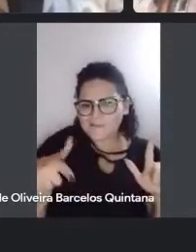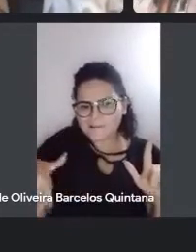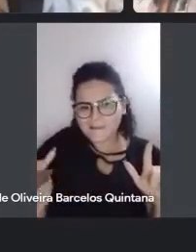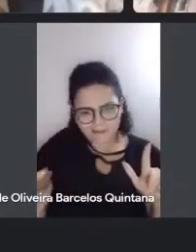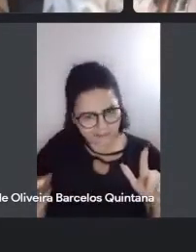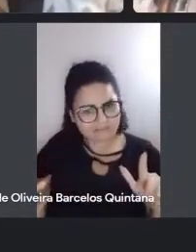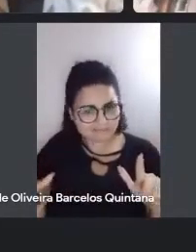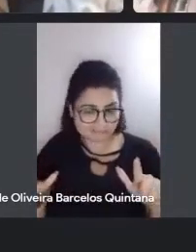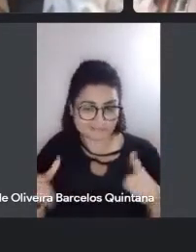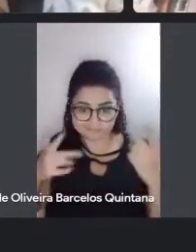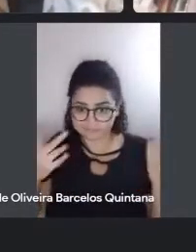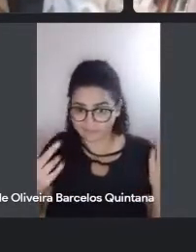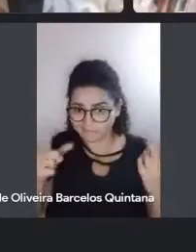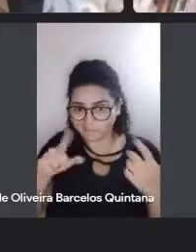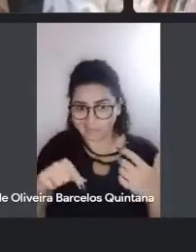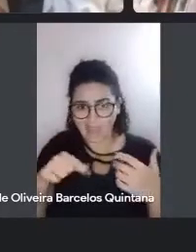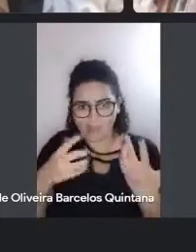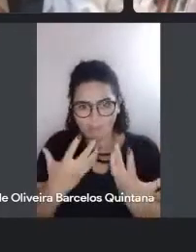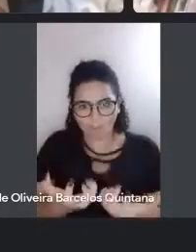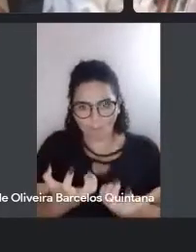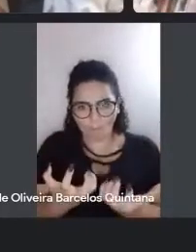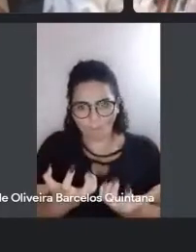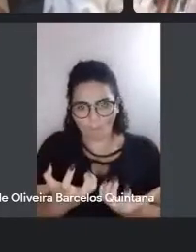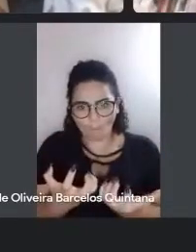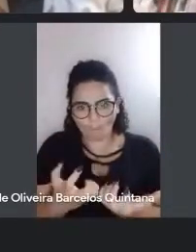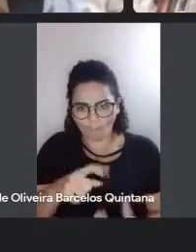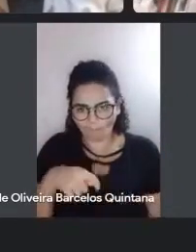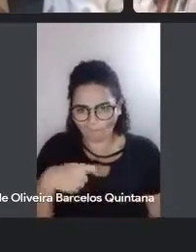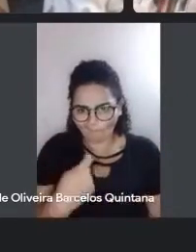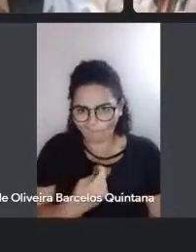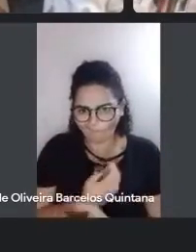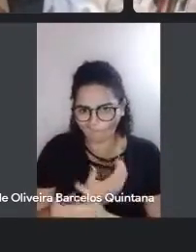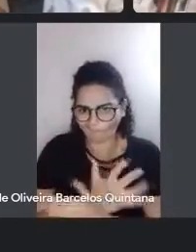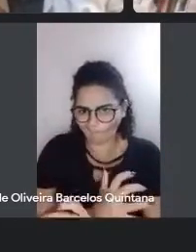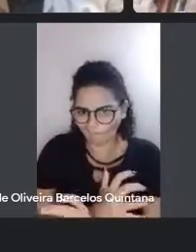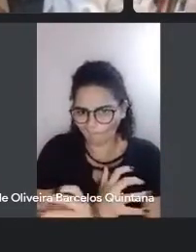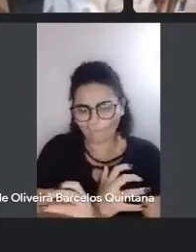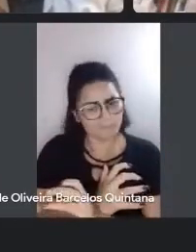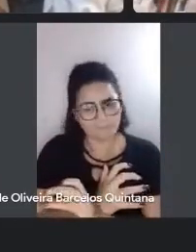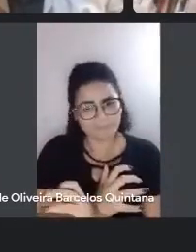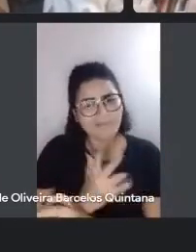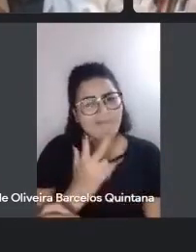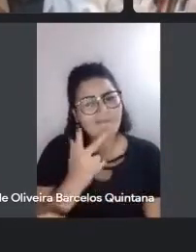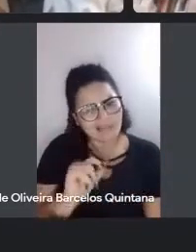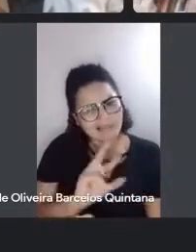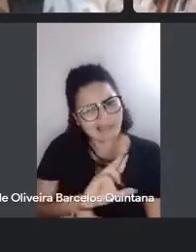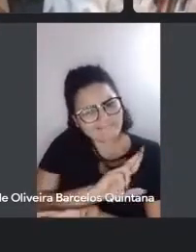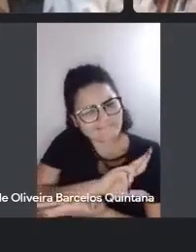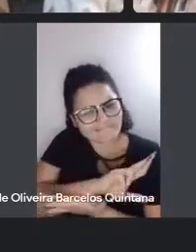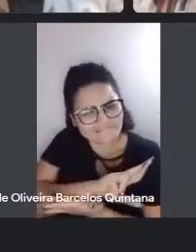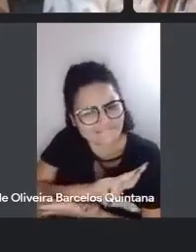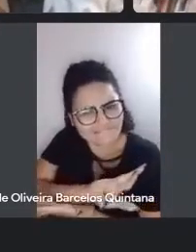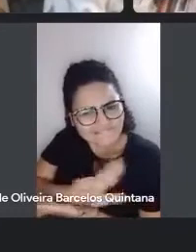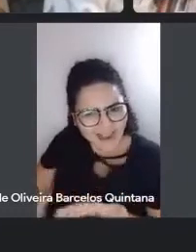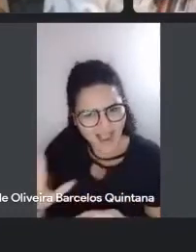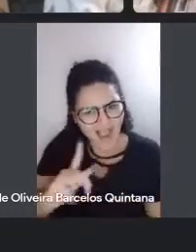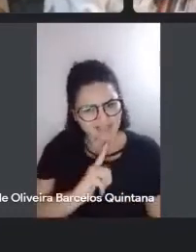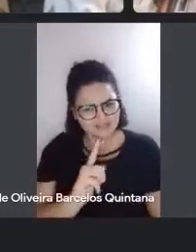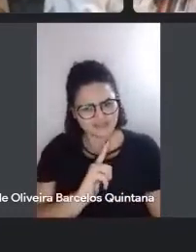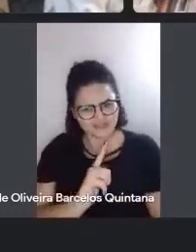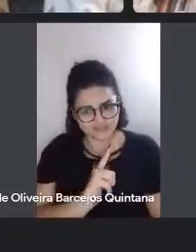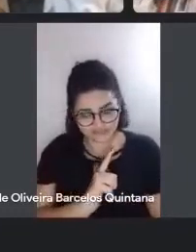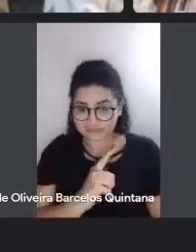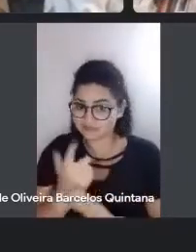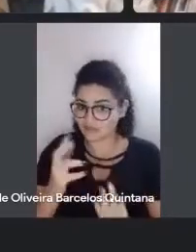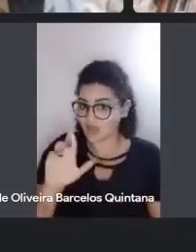que é uma terra estéreo, uma terra seca, não, ele quer dizer que tem um monte de coisa ali, então, não sei se a Regina até